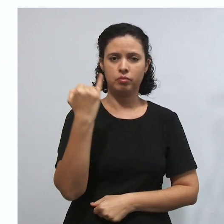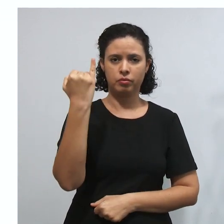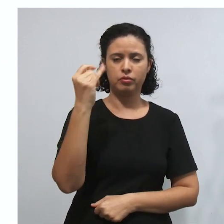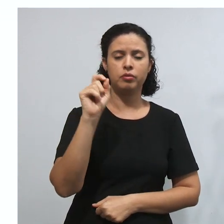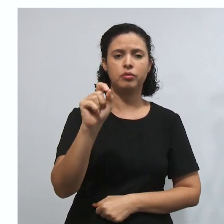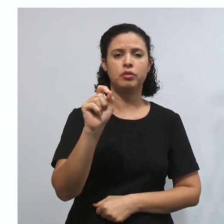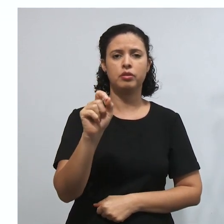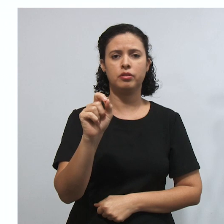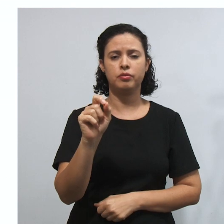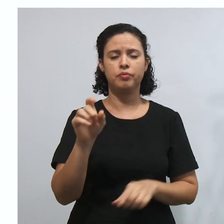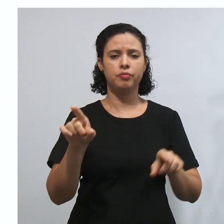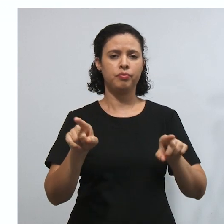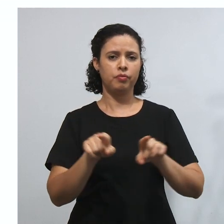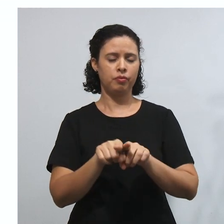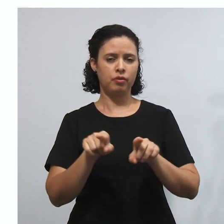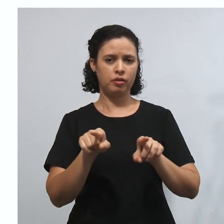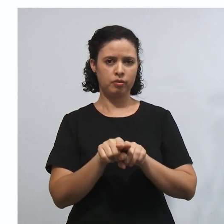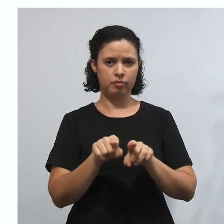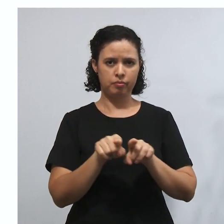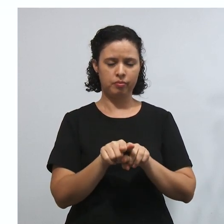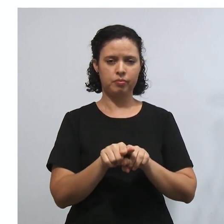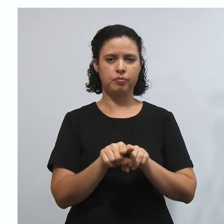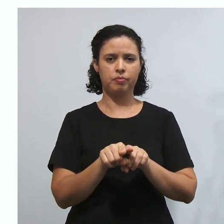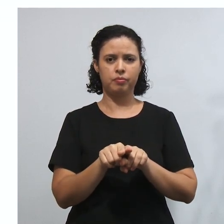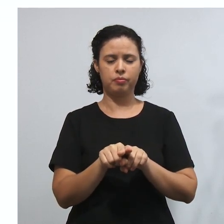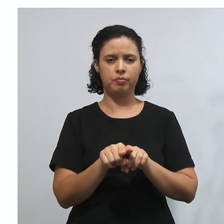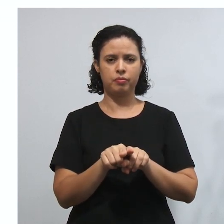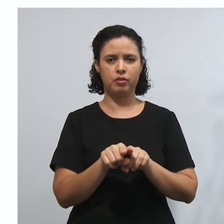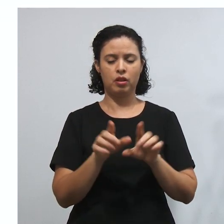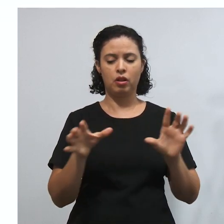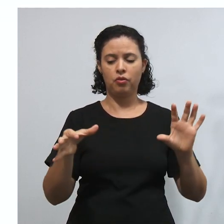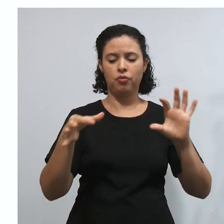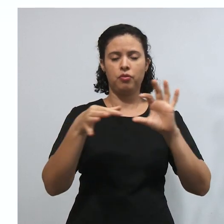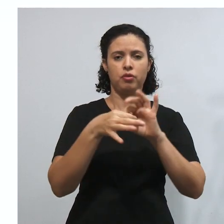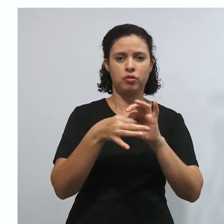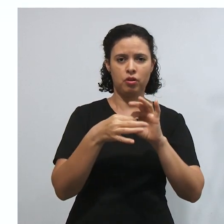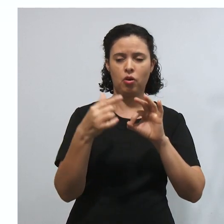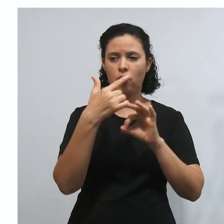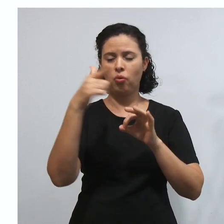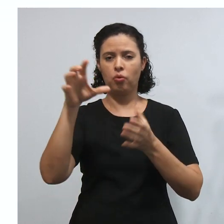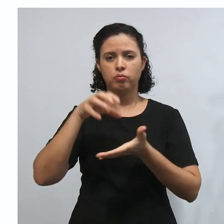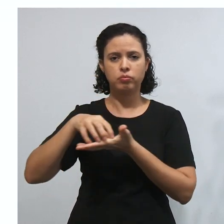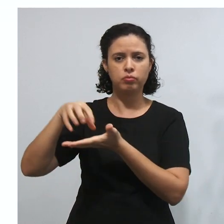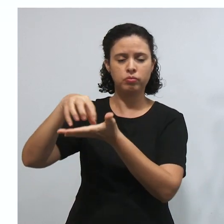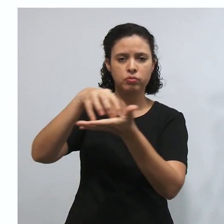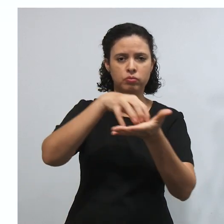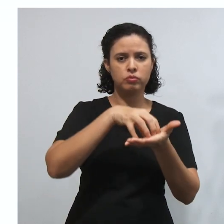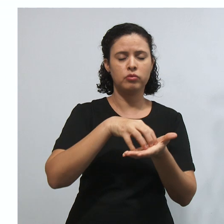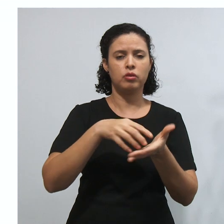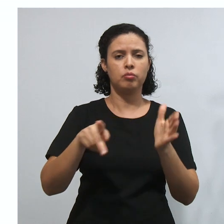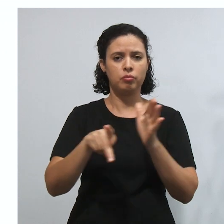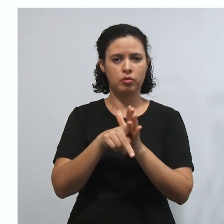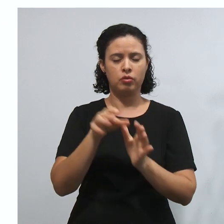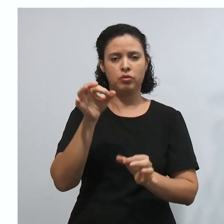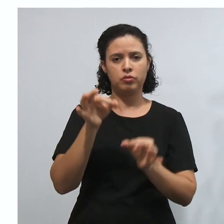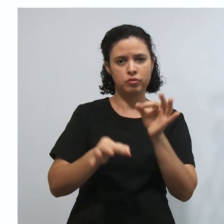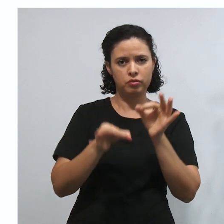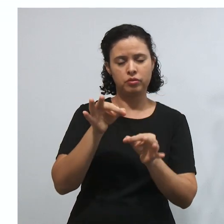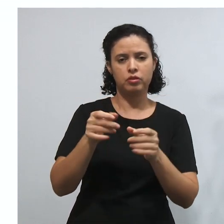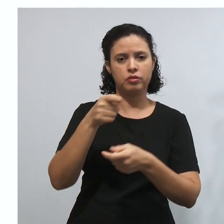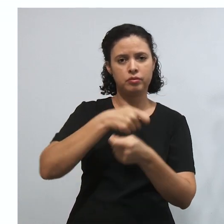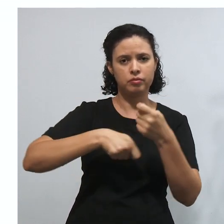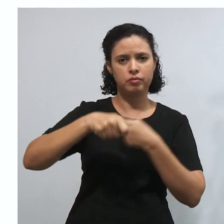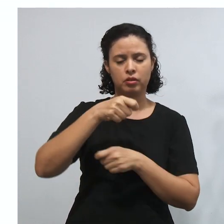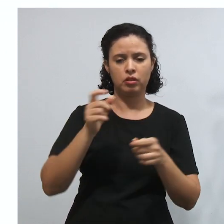aqui. Além disso, aqui, ó, não vincula os demais órgãos do judiciário e a administração,